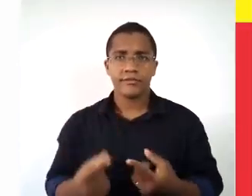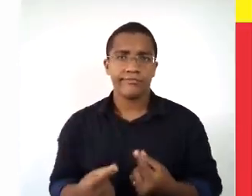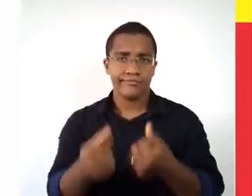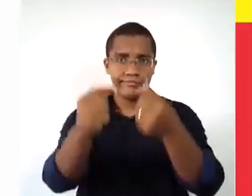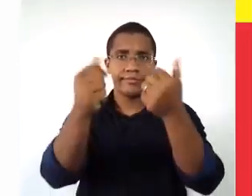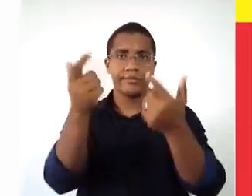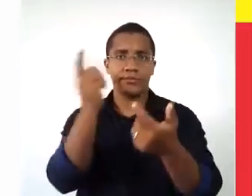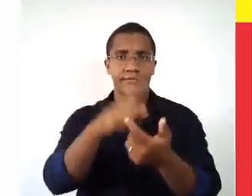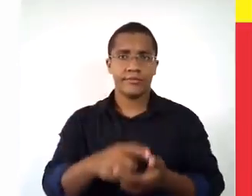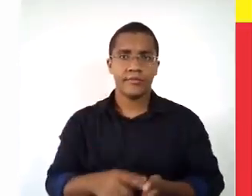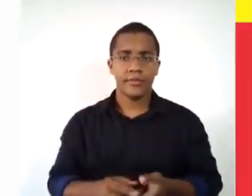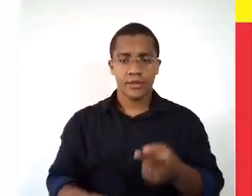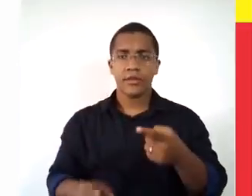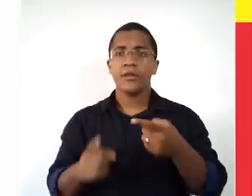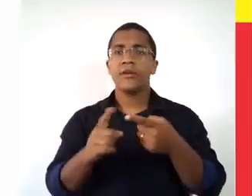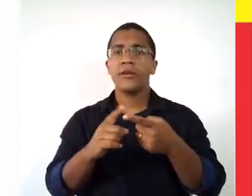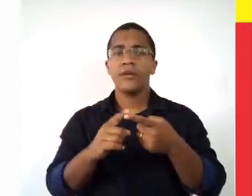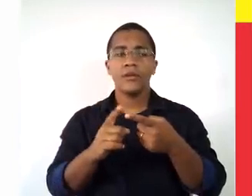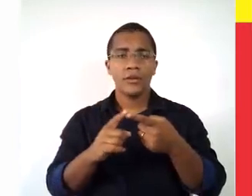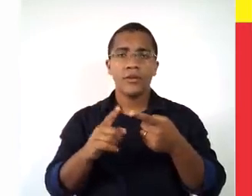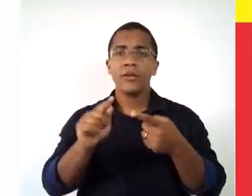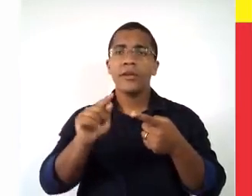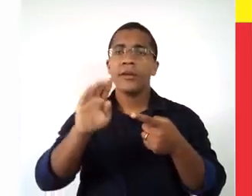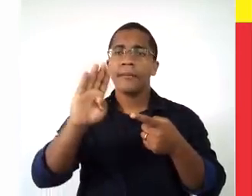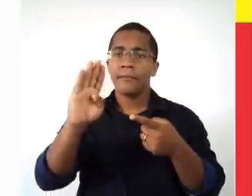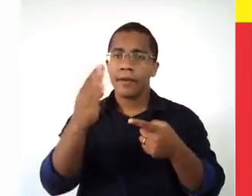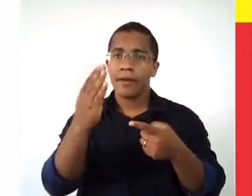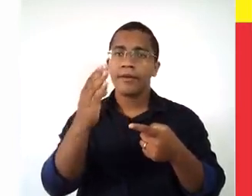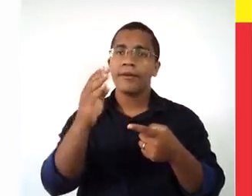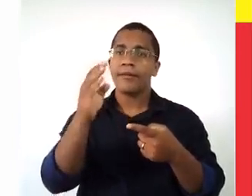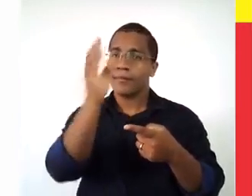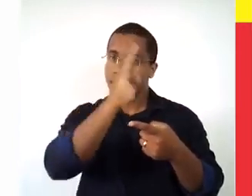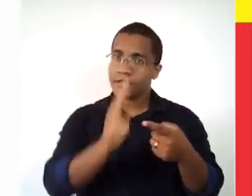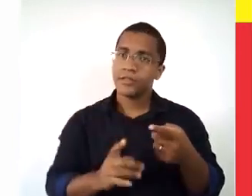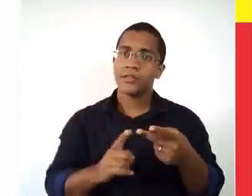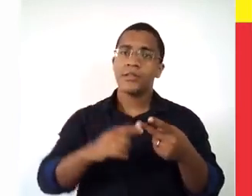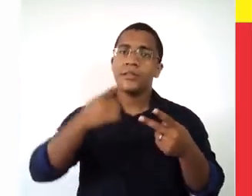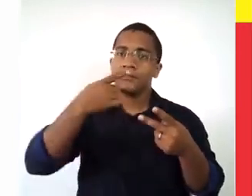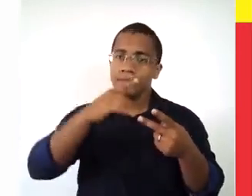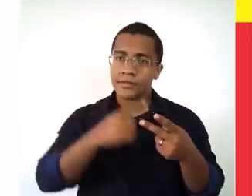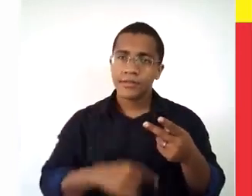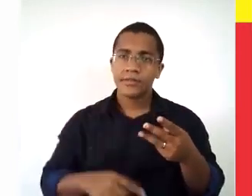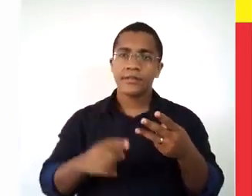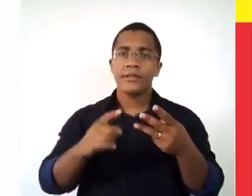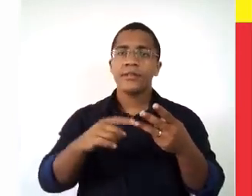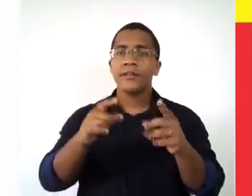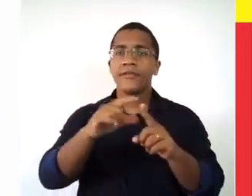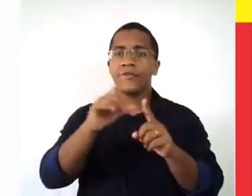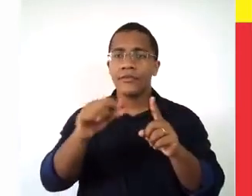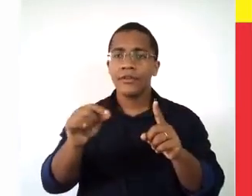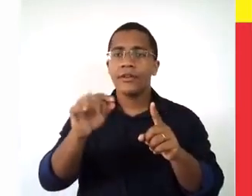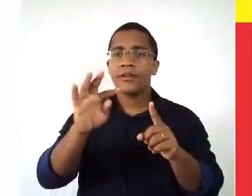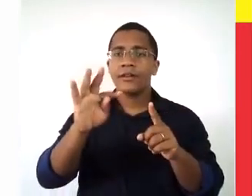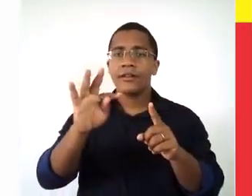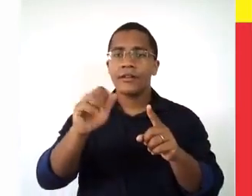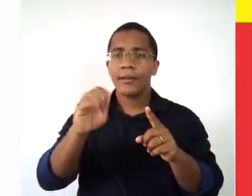nessa parte mais ao sul foi o pau-brasil, a cana-de-açúcar, tá? A folha do tabaco para a produção de fumo. A gente